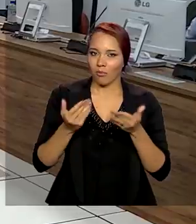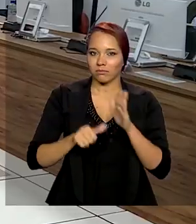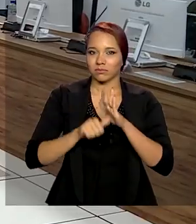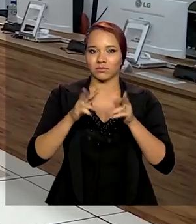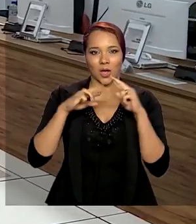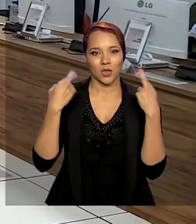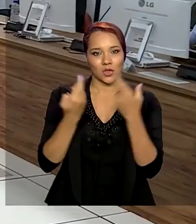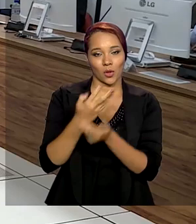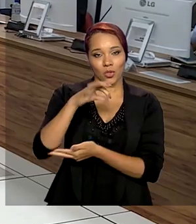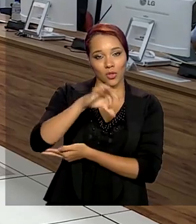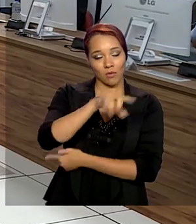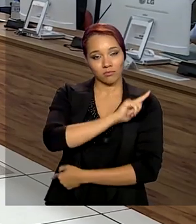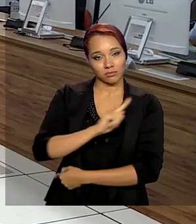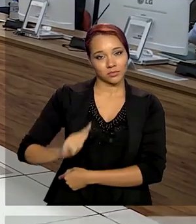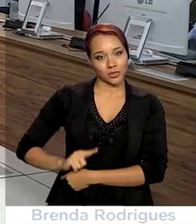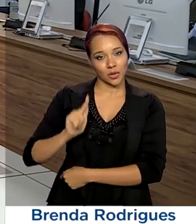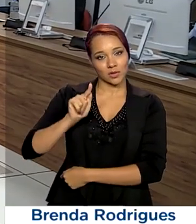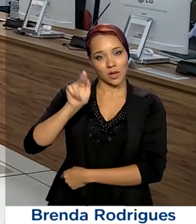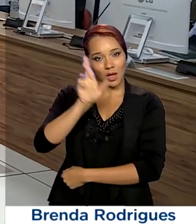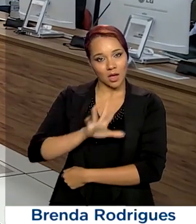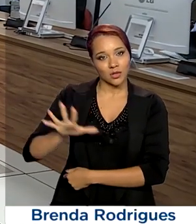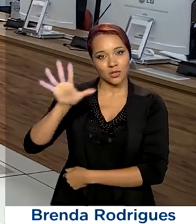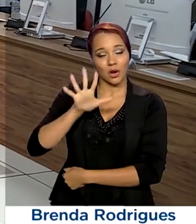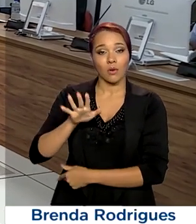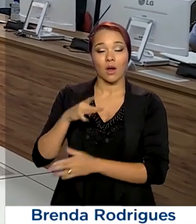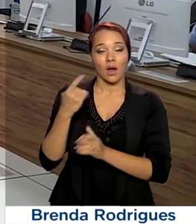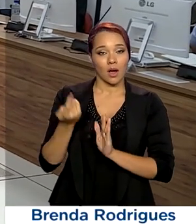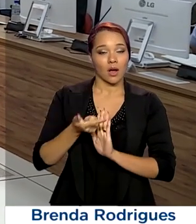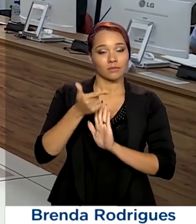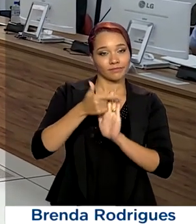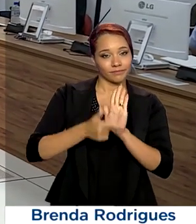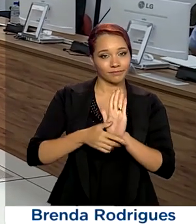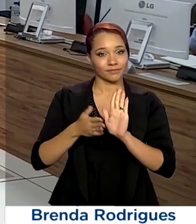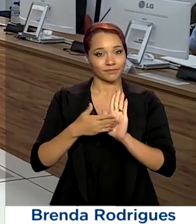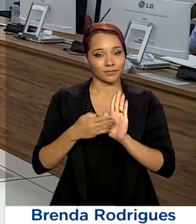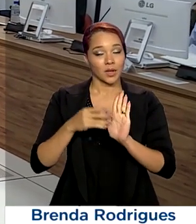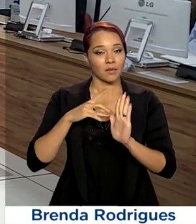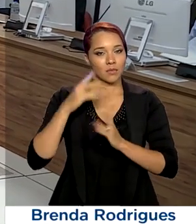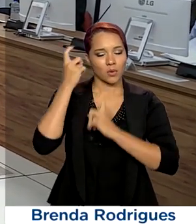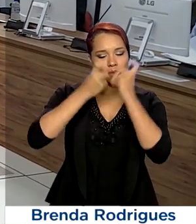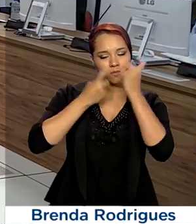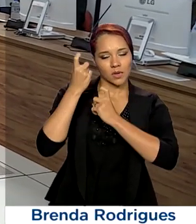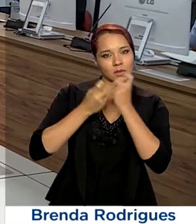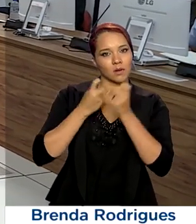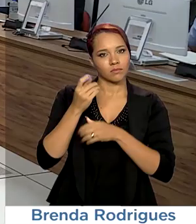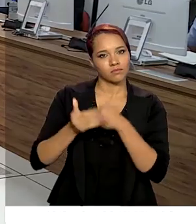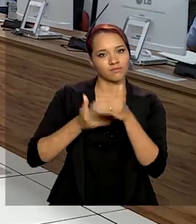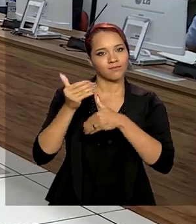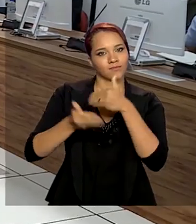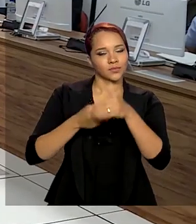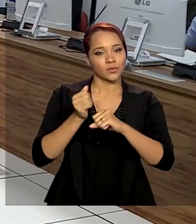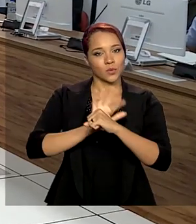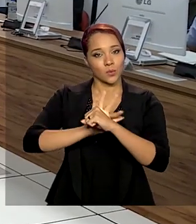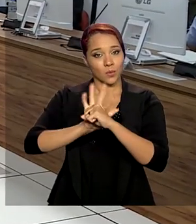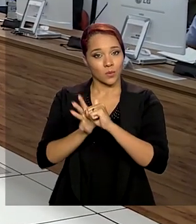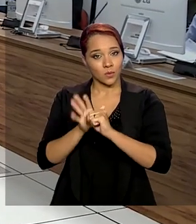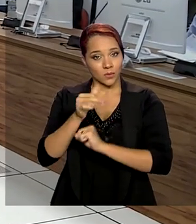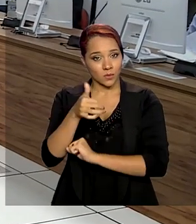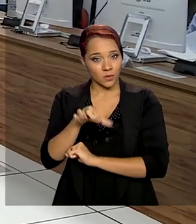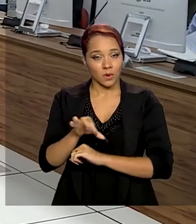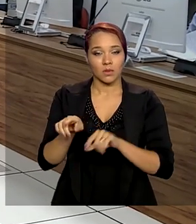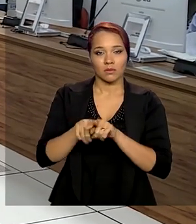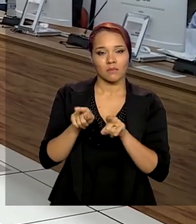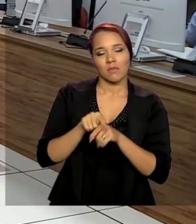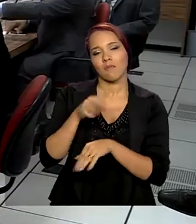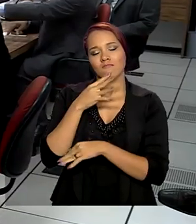nove governadores da região. Na pauta do encontro, além das preocupações em torno do avanço da Covid-19, eles